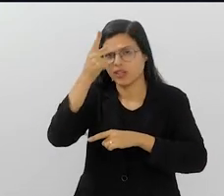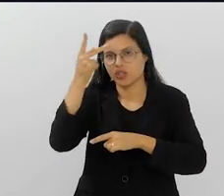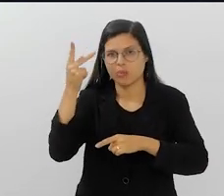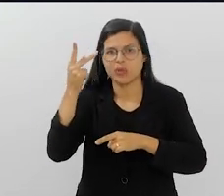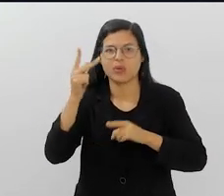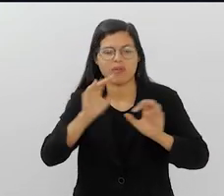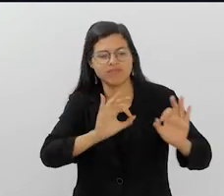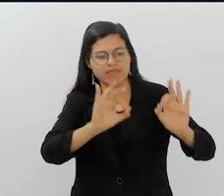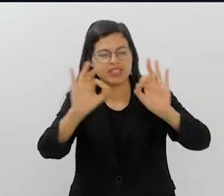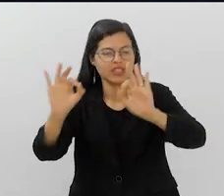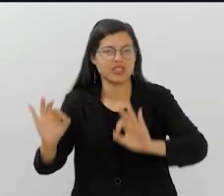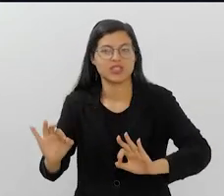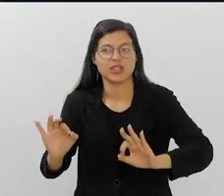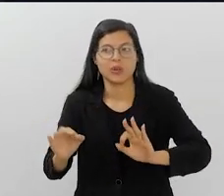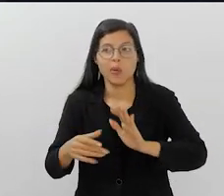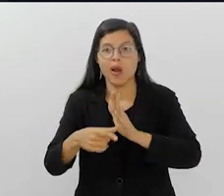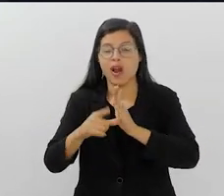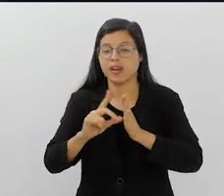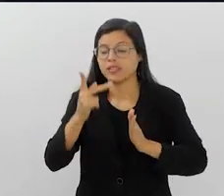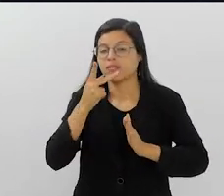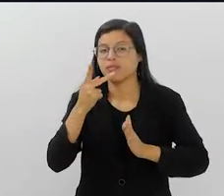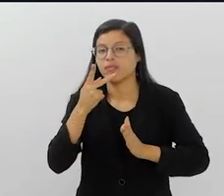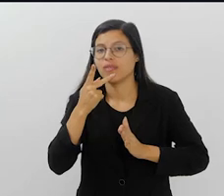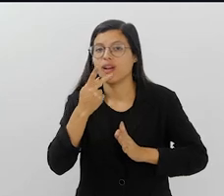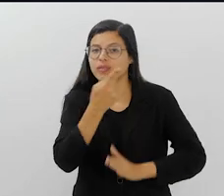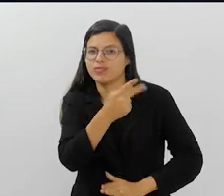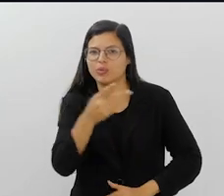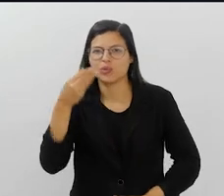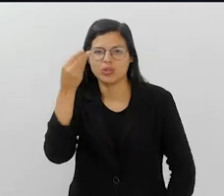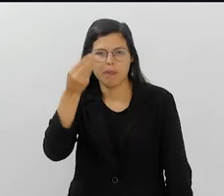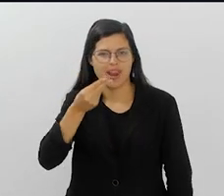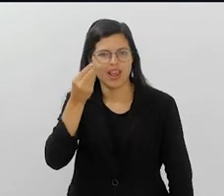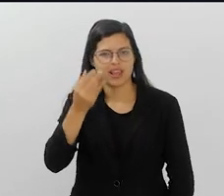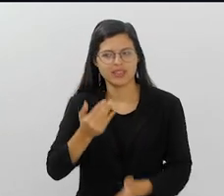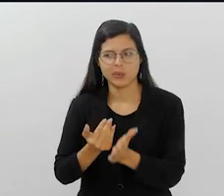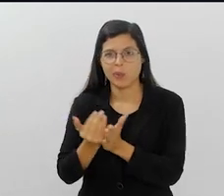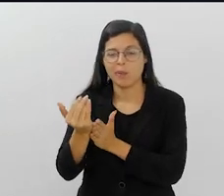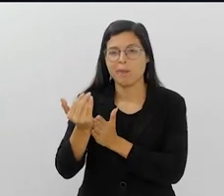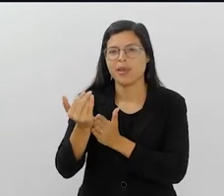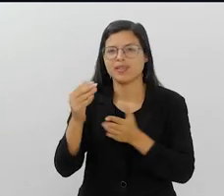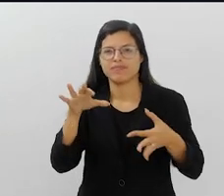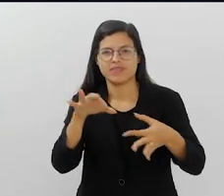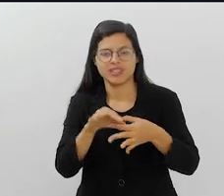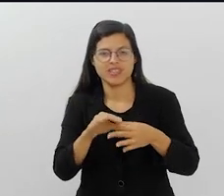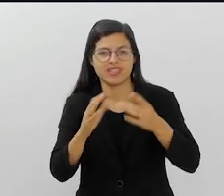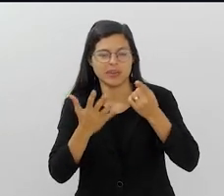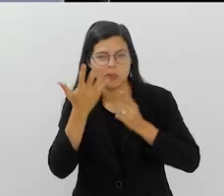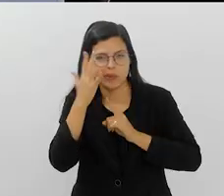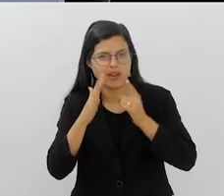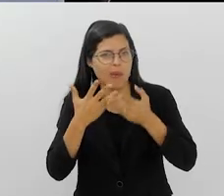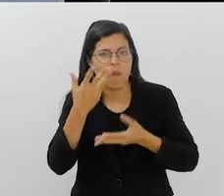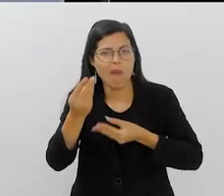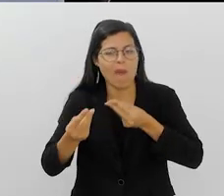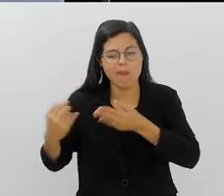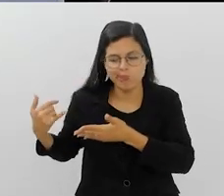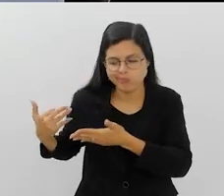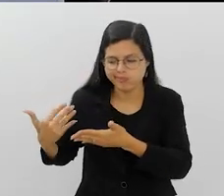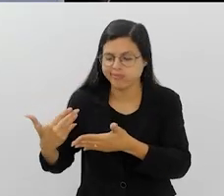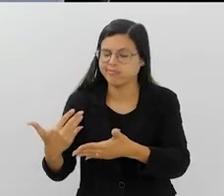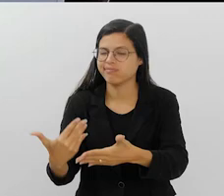tudo isso. Mas antes de tudo, vamos falar um pouco da tua carreira, do teu início, da tua relação com carnaval. Como é essa trajetória?